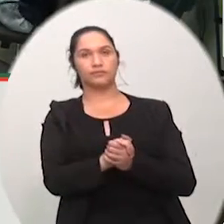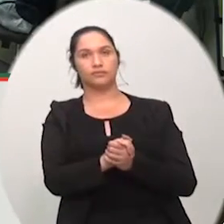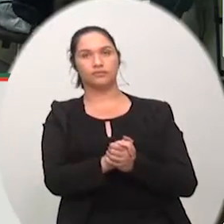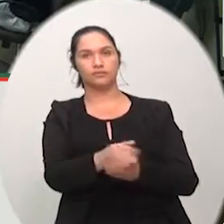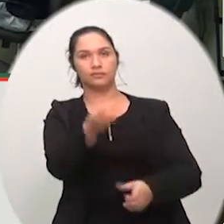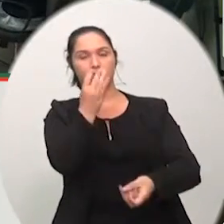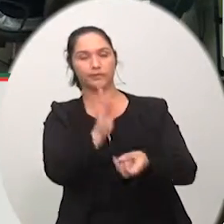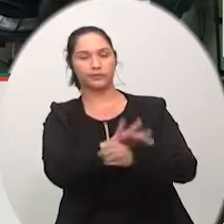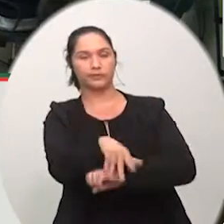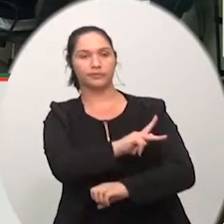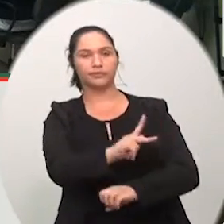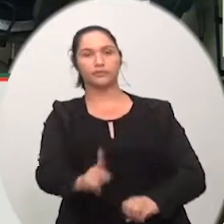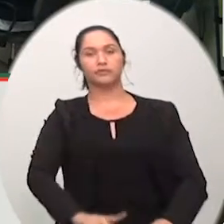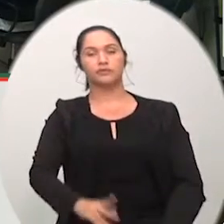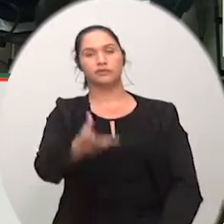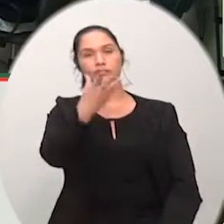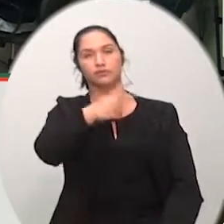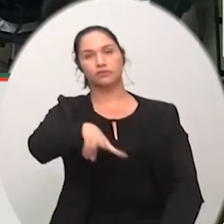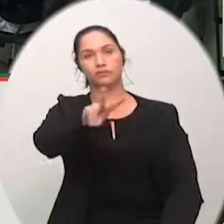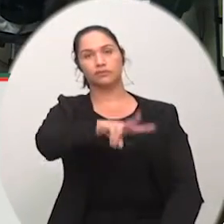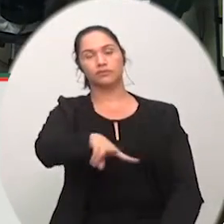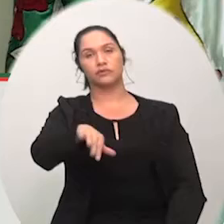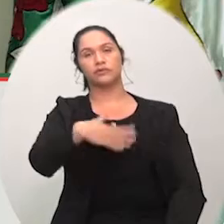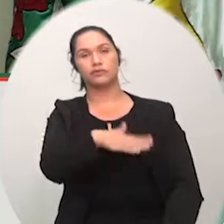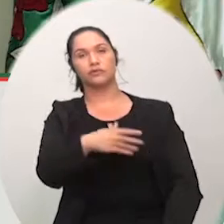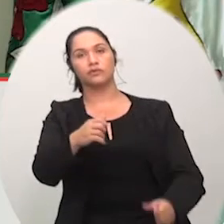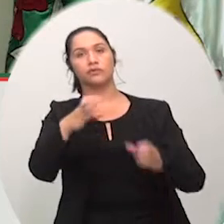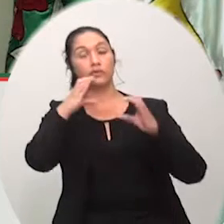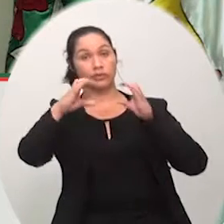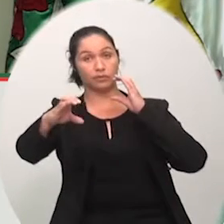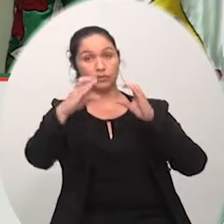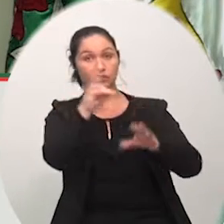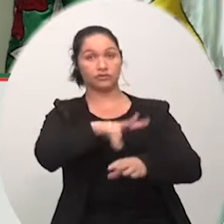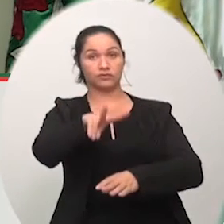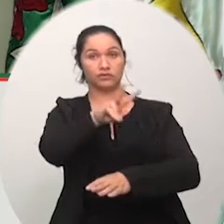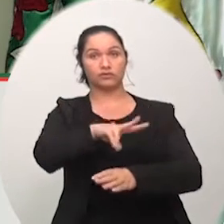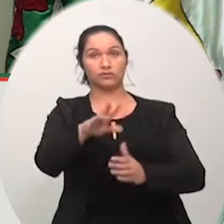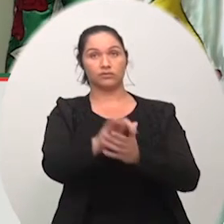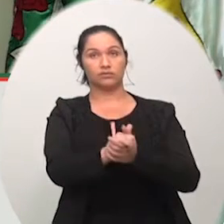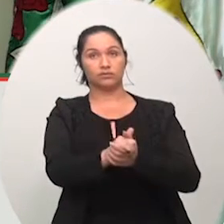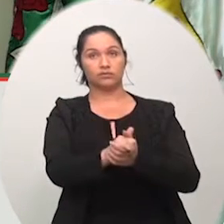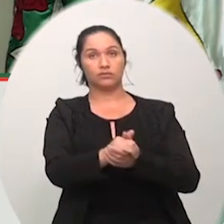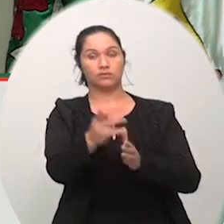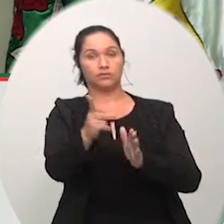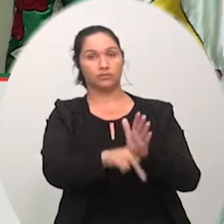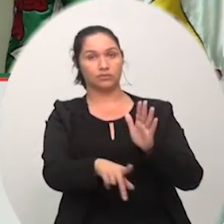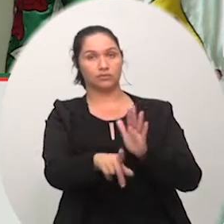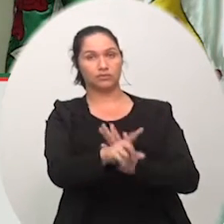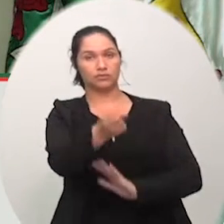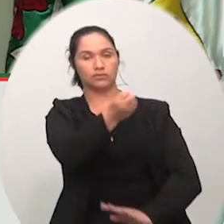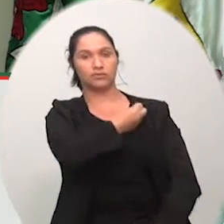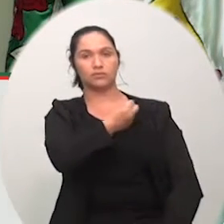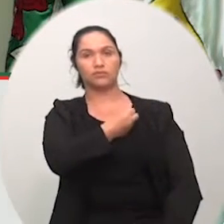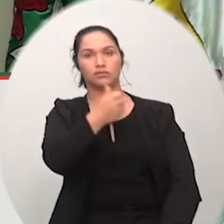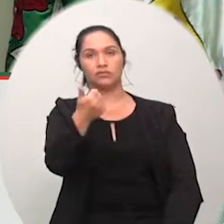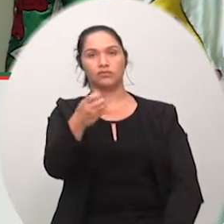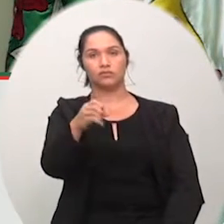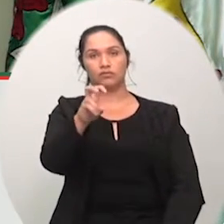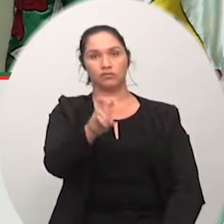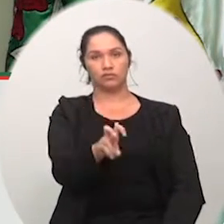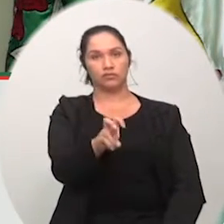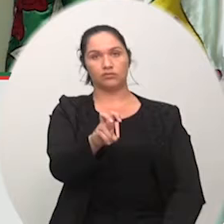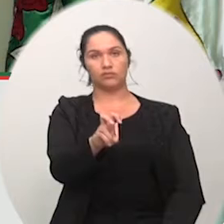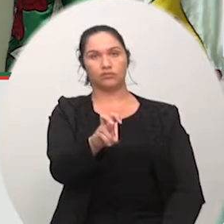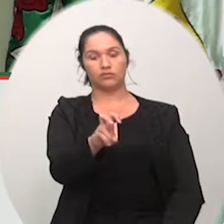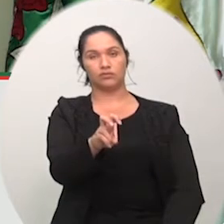boa noite presidente vereadores eu queria comunicar aos vereadores que o PE 105 que trata da proposta orçamentária para o